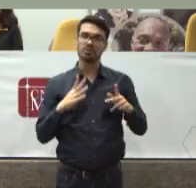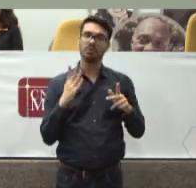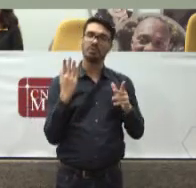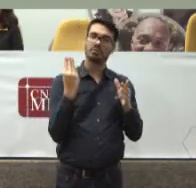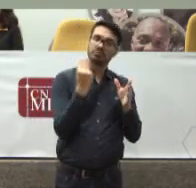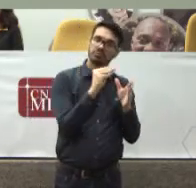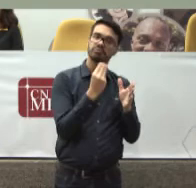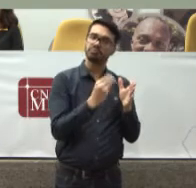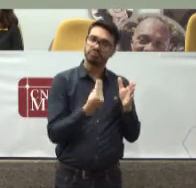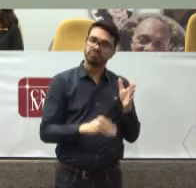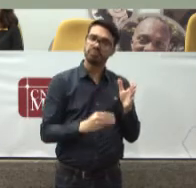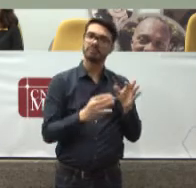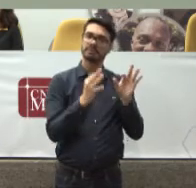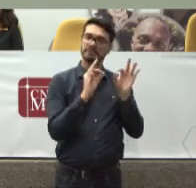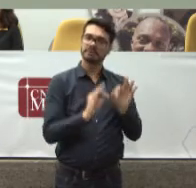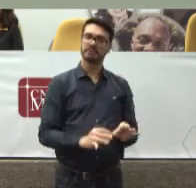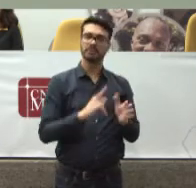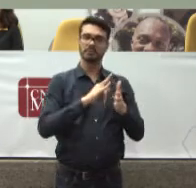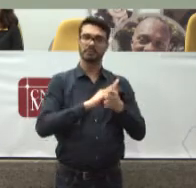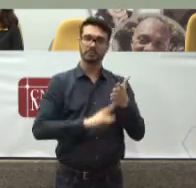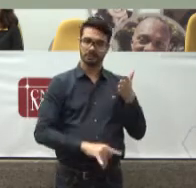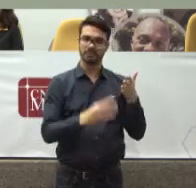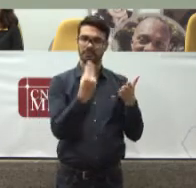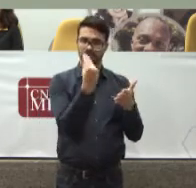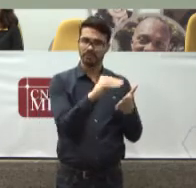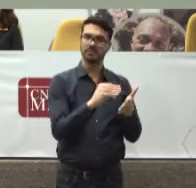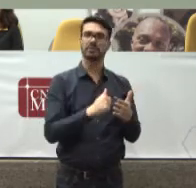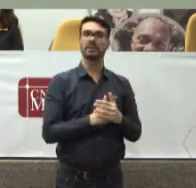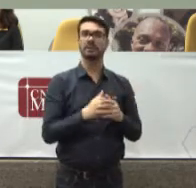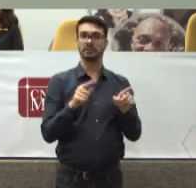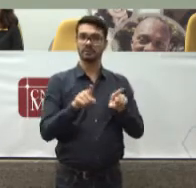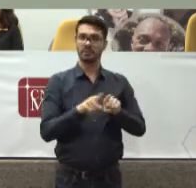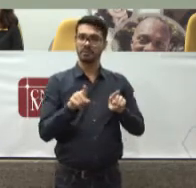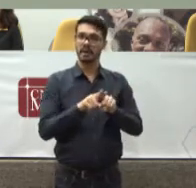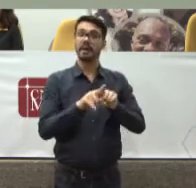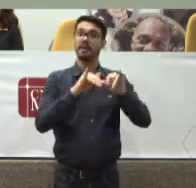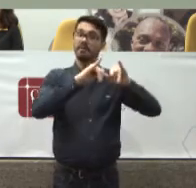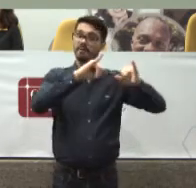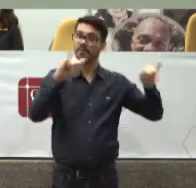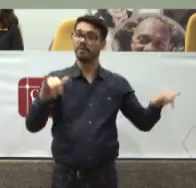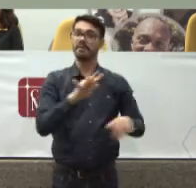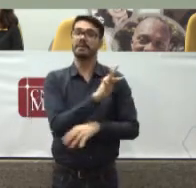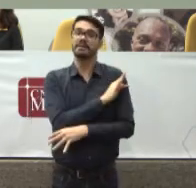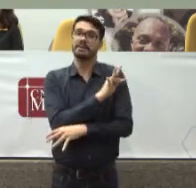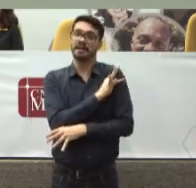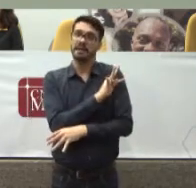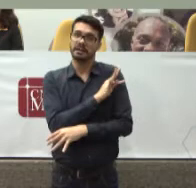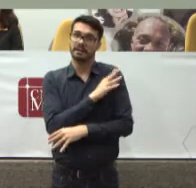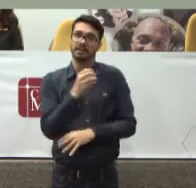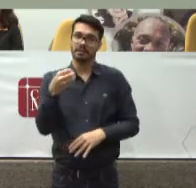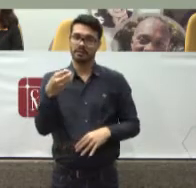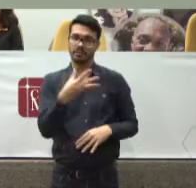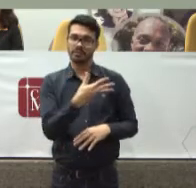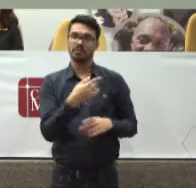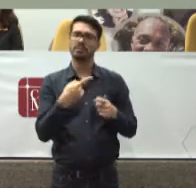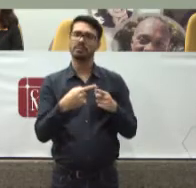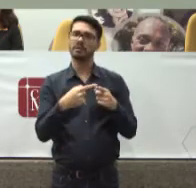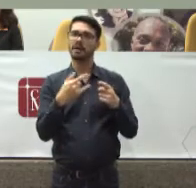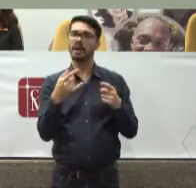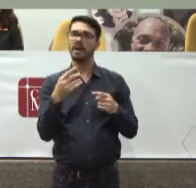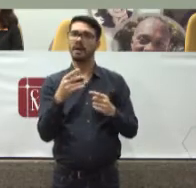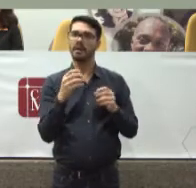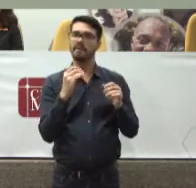As demandas De forma Mais qualificada Com informação Técnica Atualizada E por que Com informação